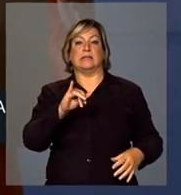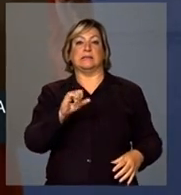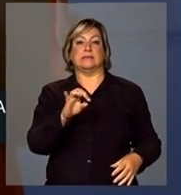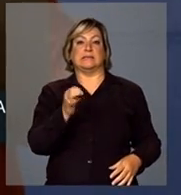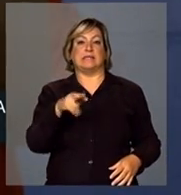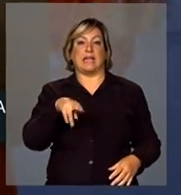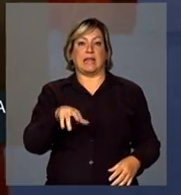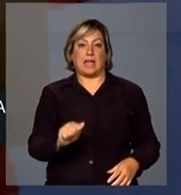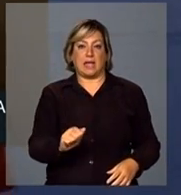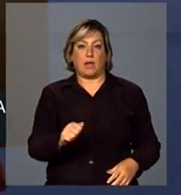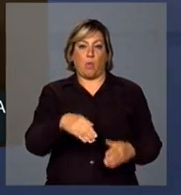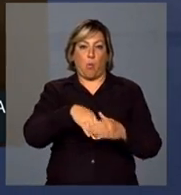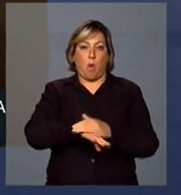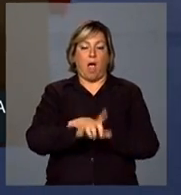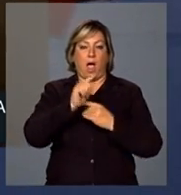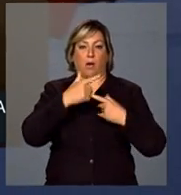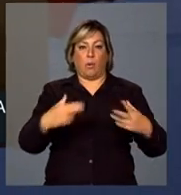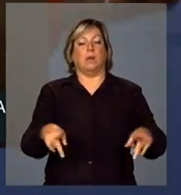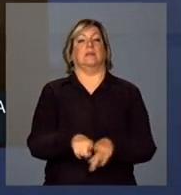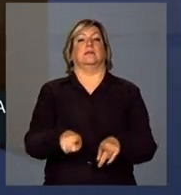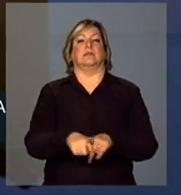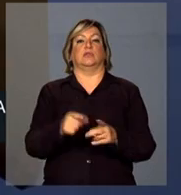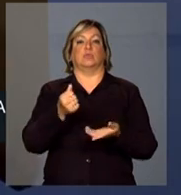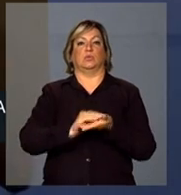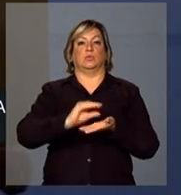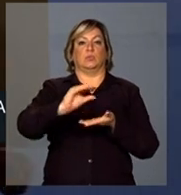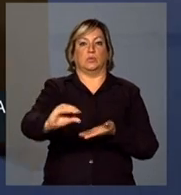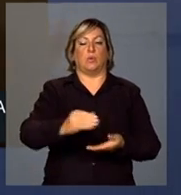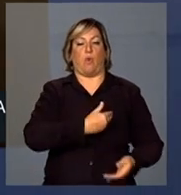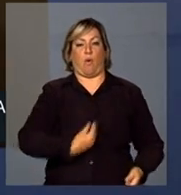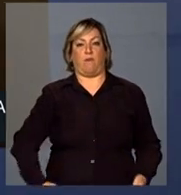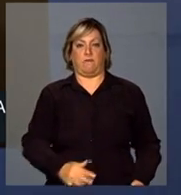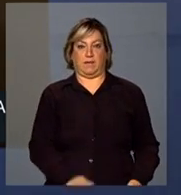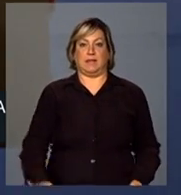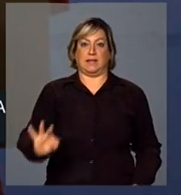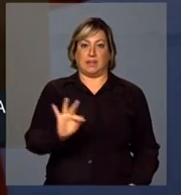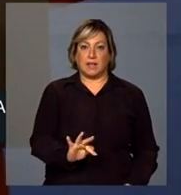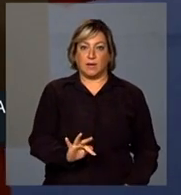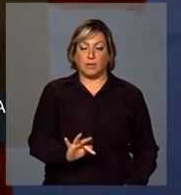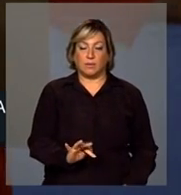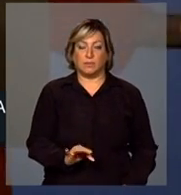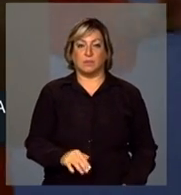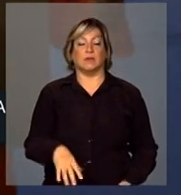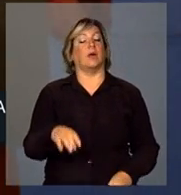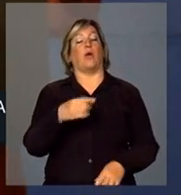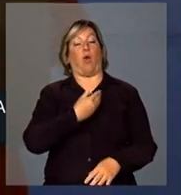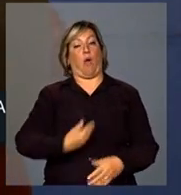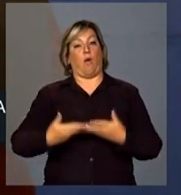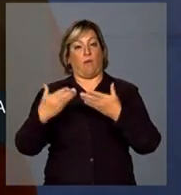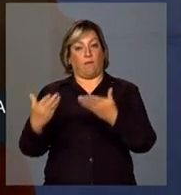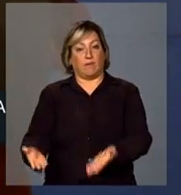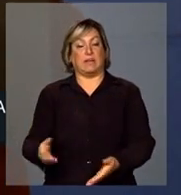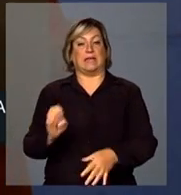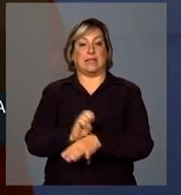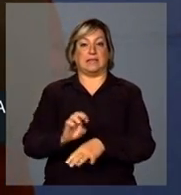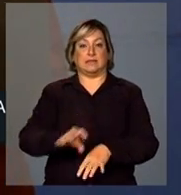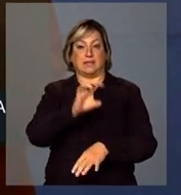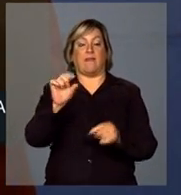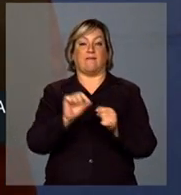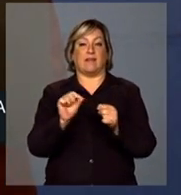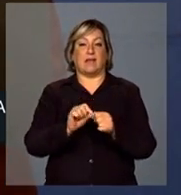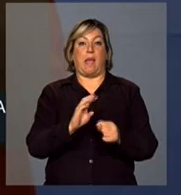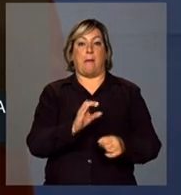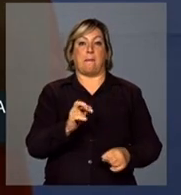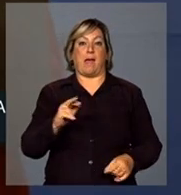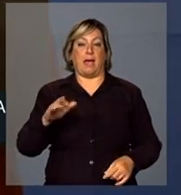instalando cisternas, passando recursos para o governo federal, o governo estadual fazer barreiros e fazer poços.